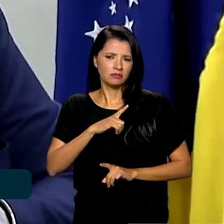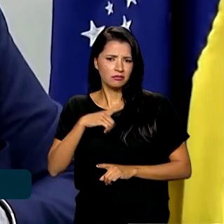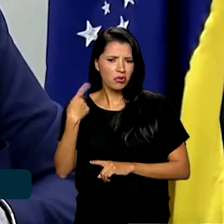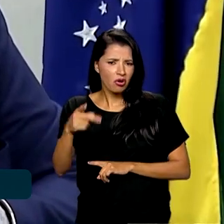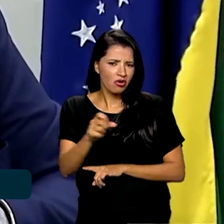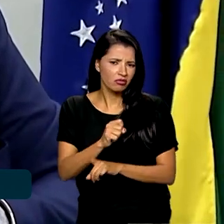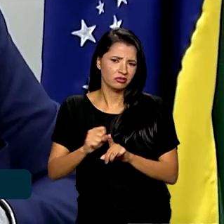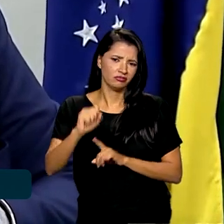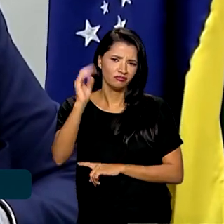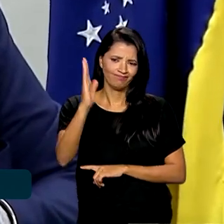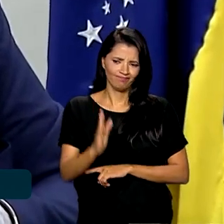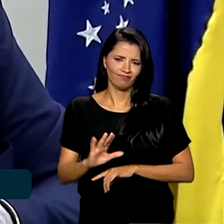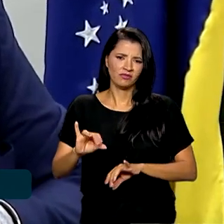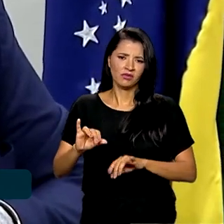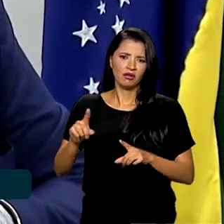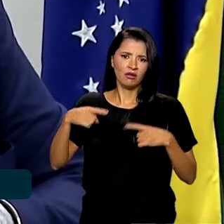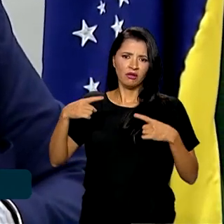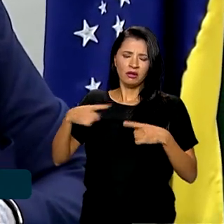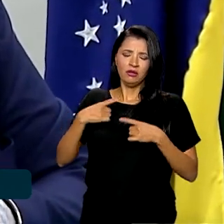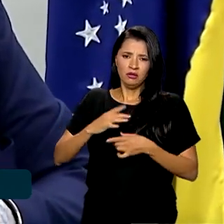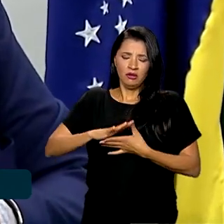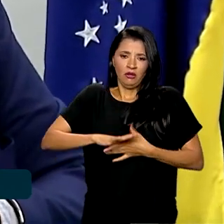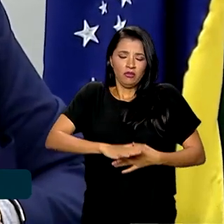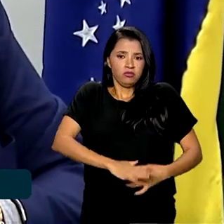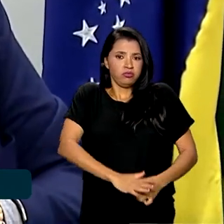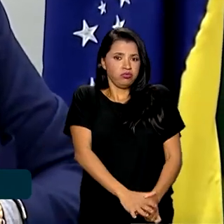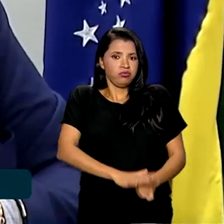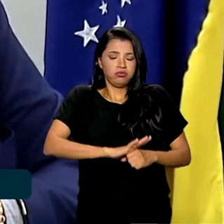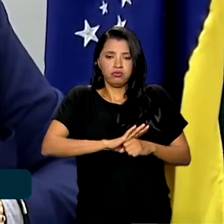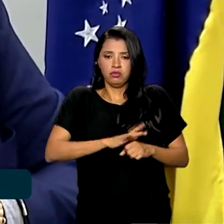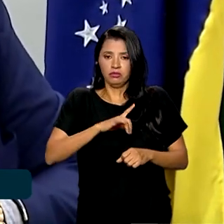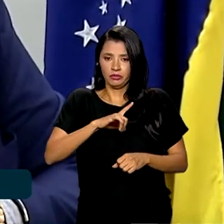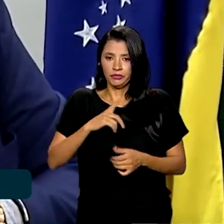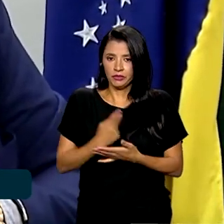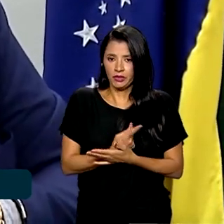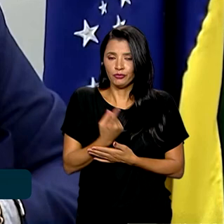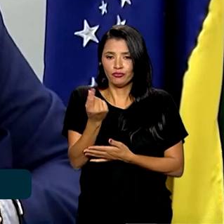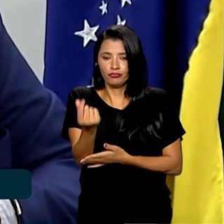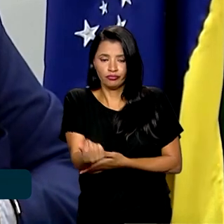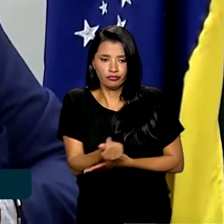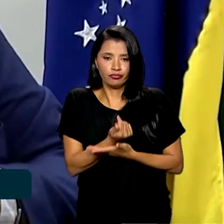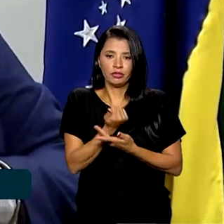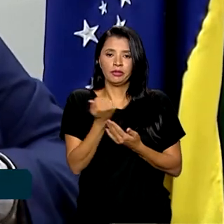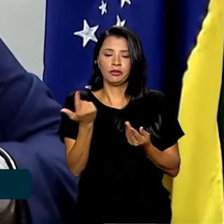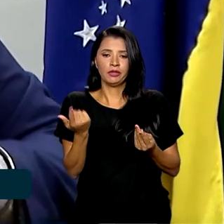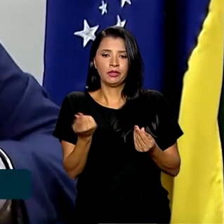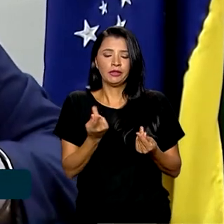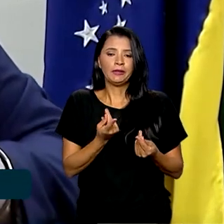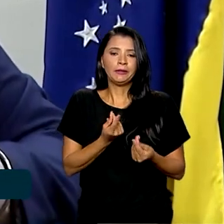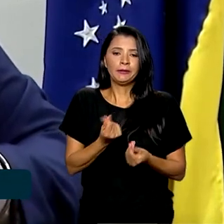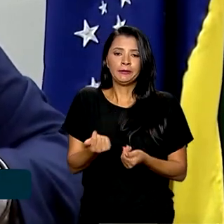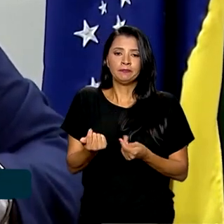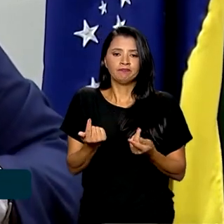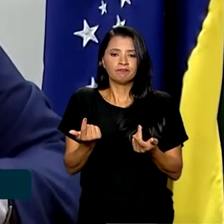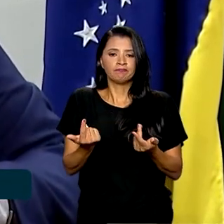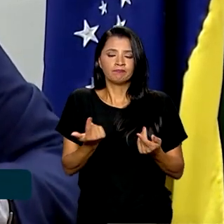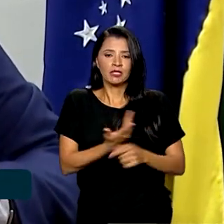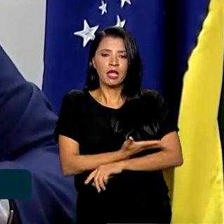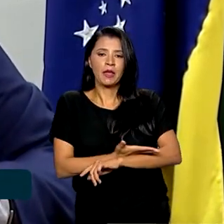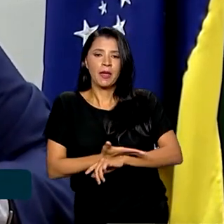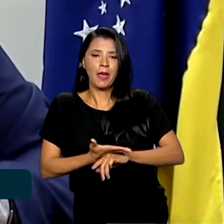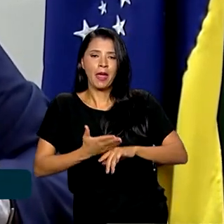sociedade brasileira, da opressão, do capital, da hegemonia de